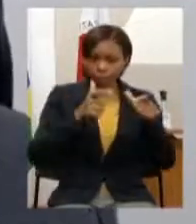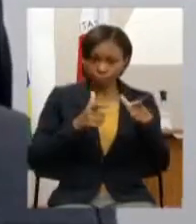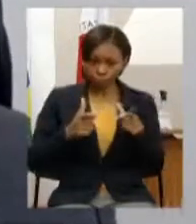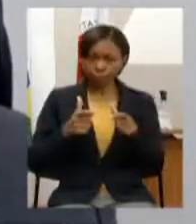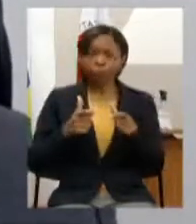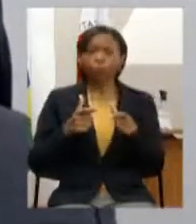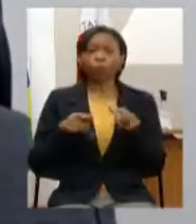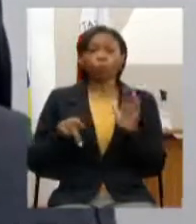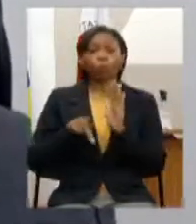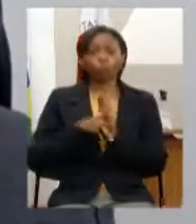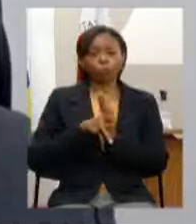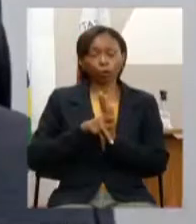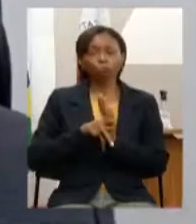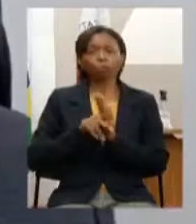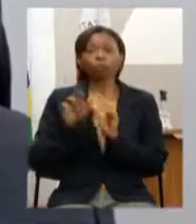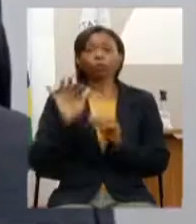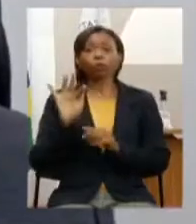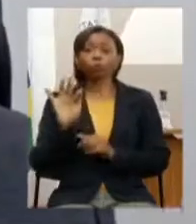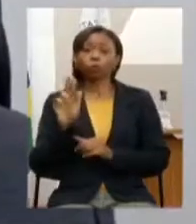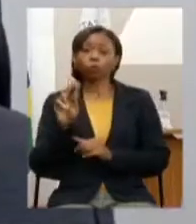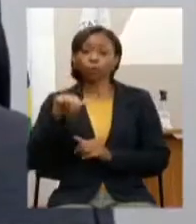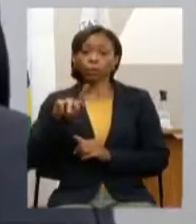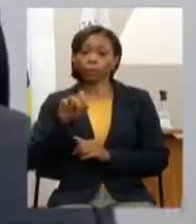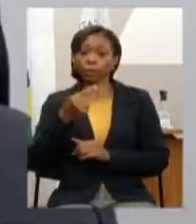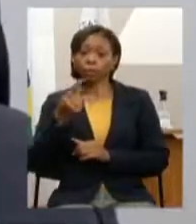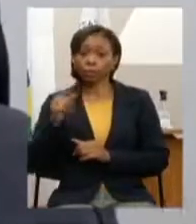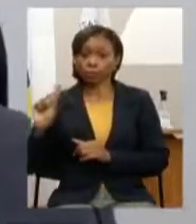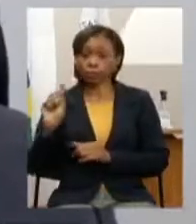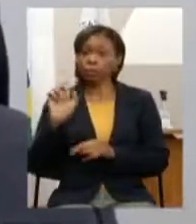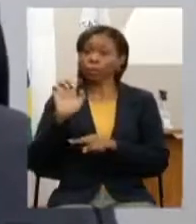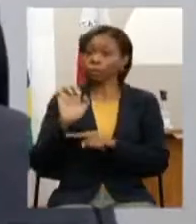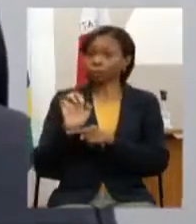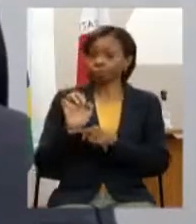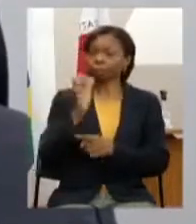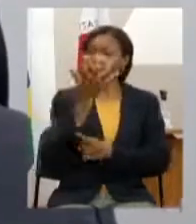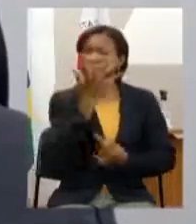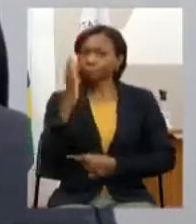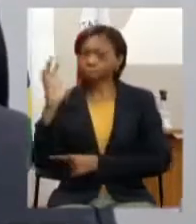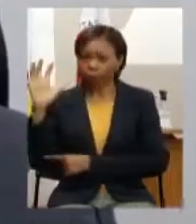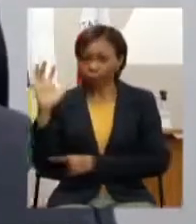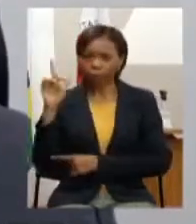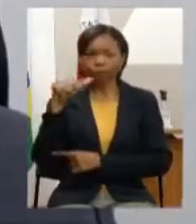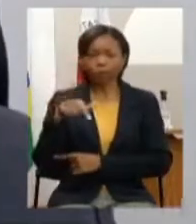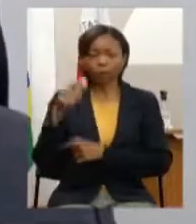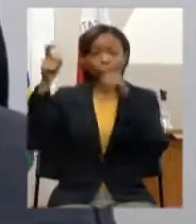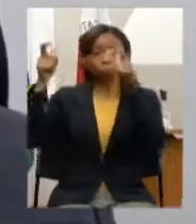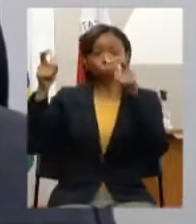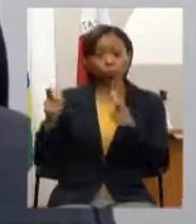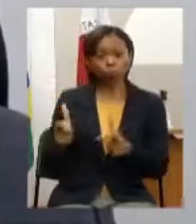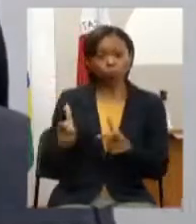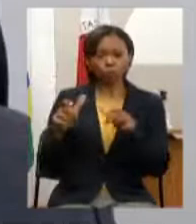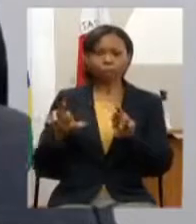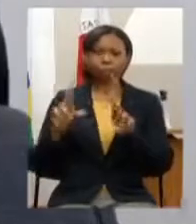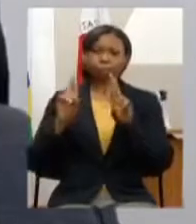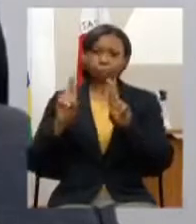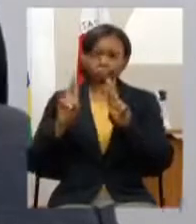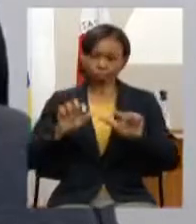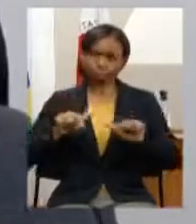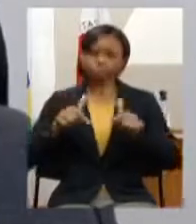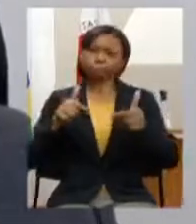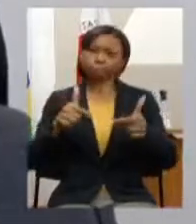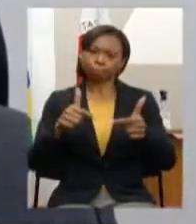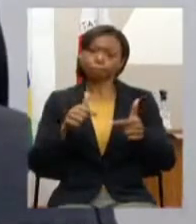Fundação Estadual de Meio Ambiente que será a unidade orçamentária responsável pela ação a